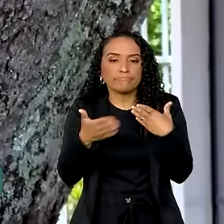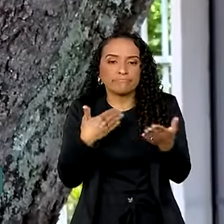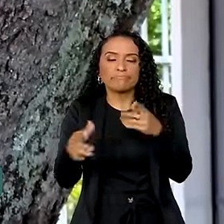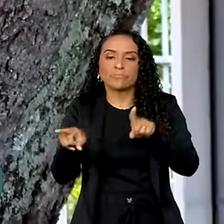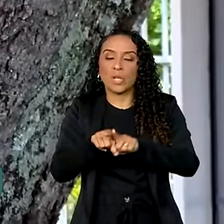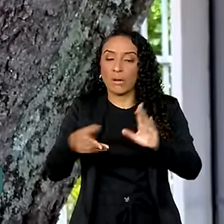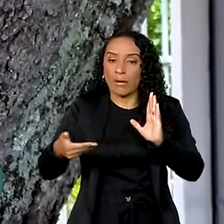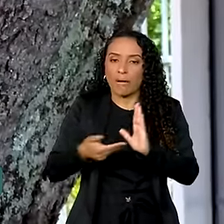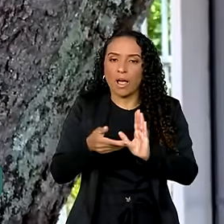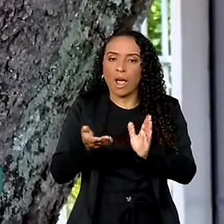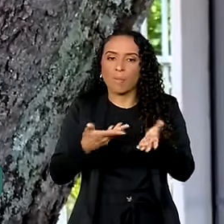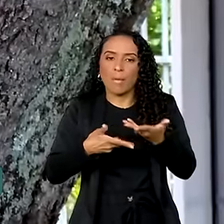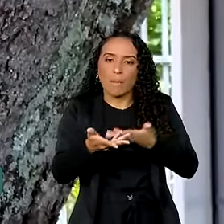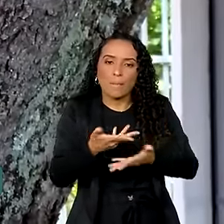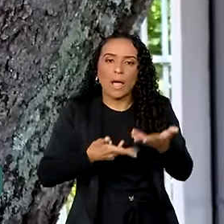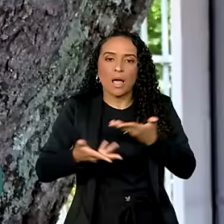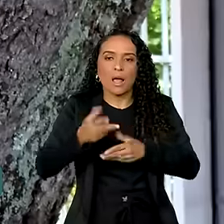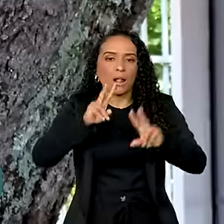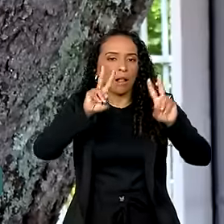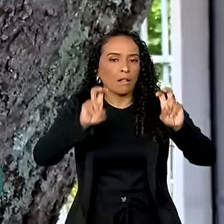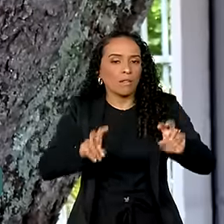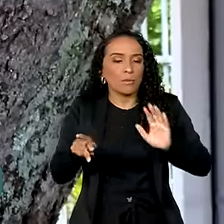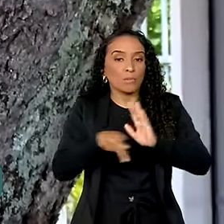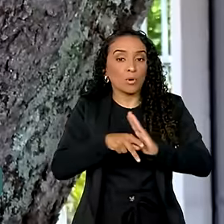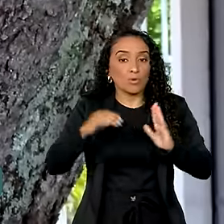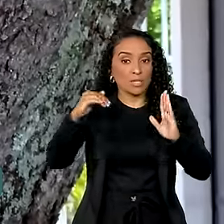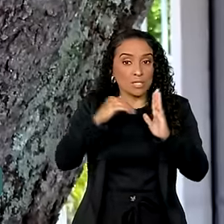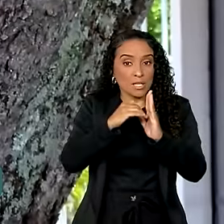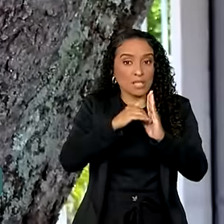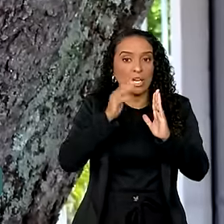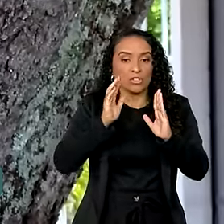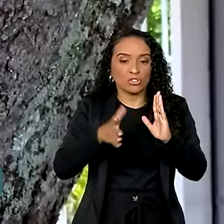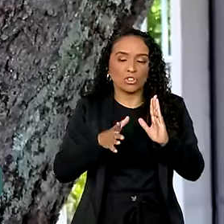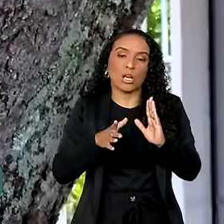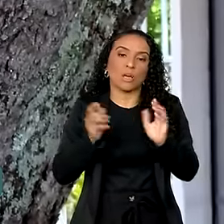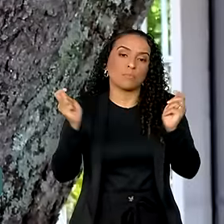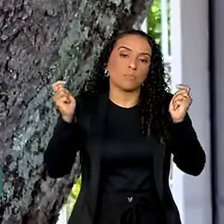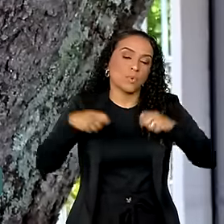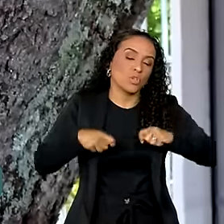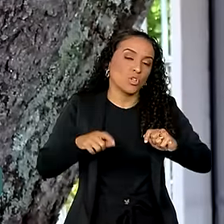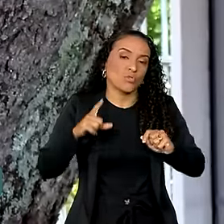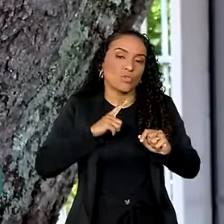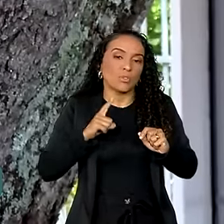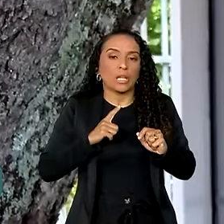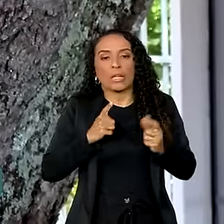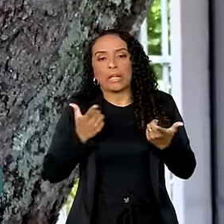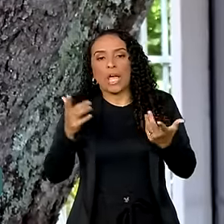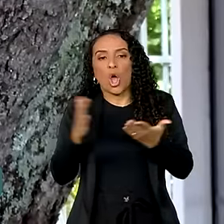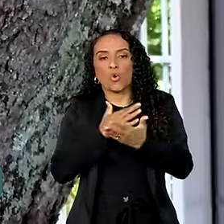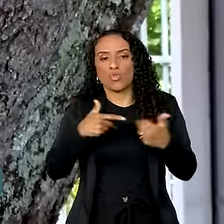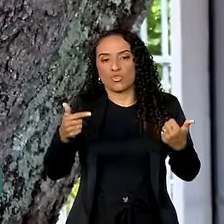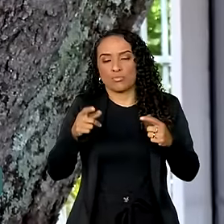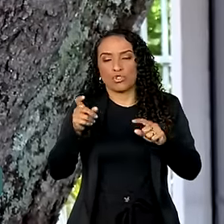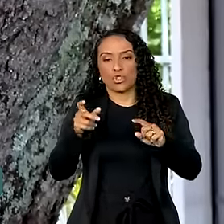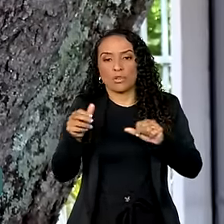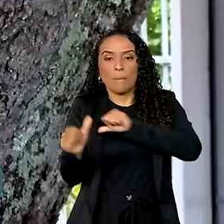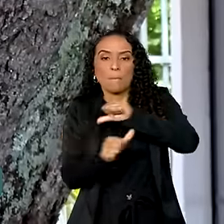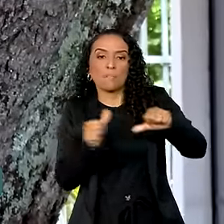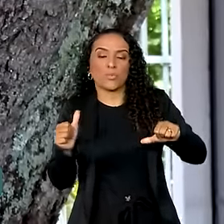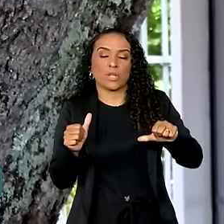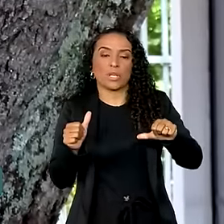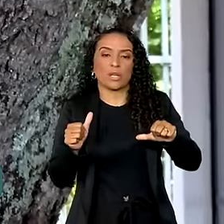gente possa ir tratando dos temas que o Senado eventualmente venha a ter algum tipo de alteração